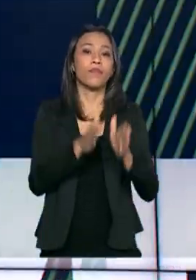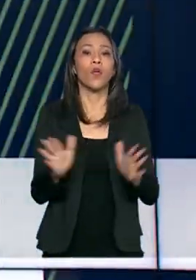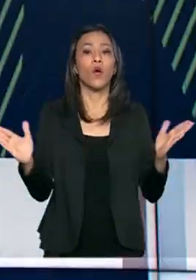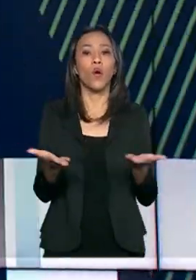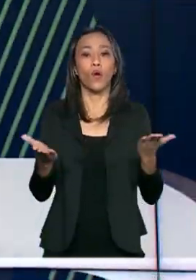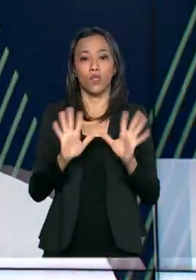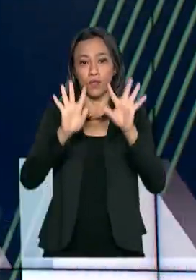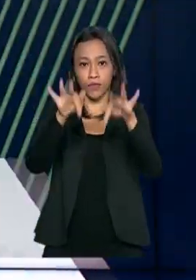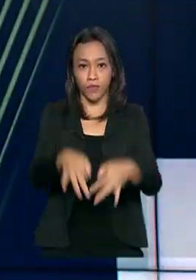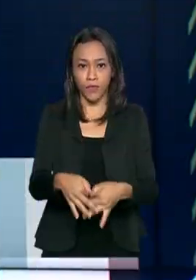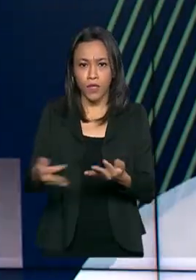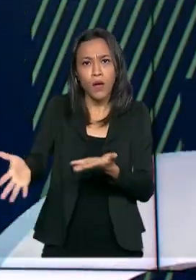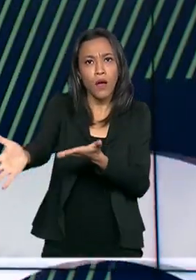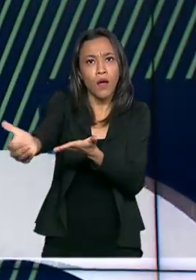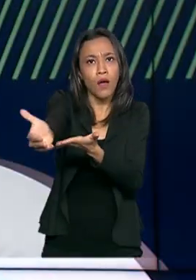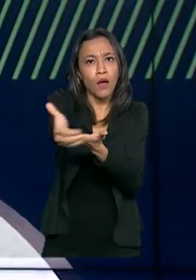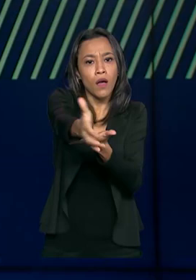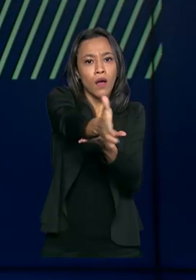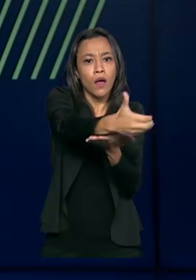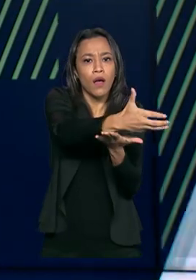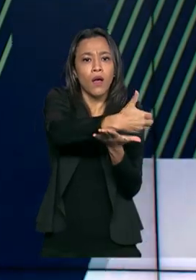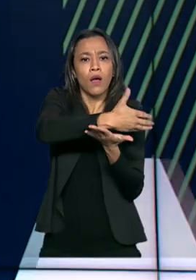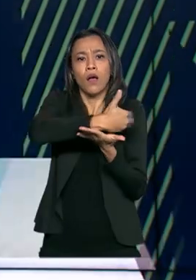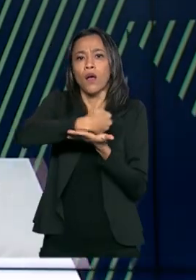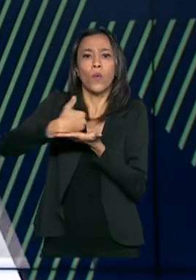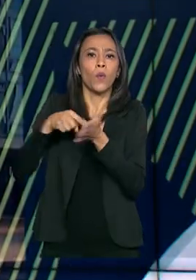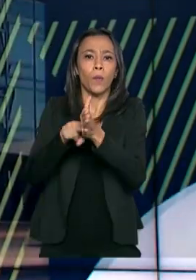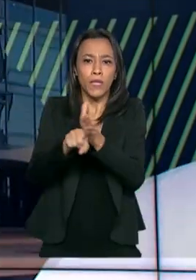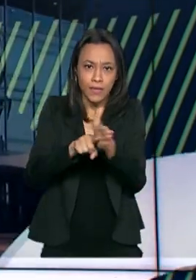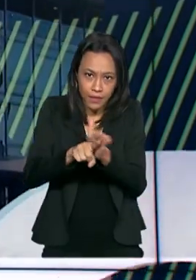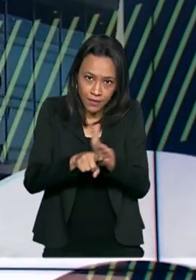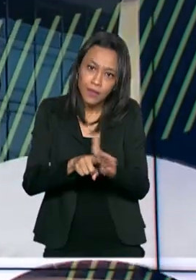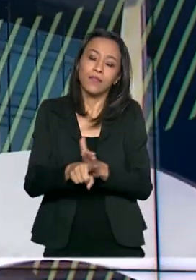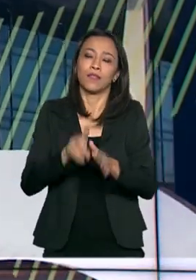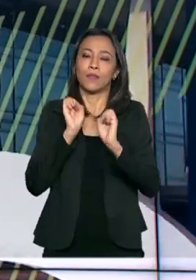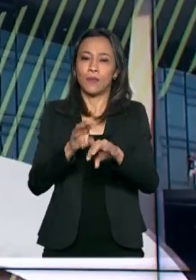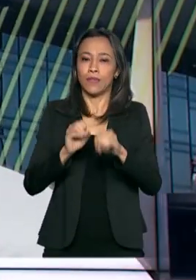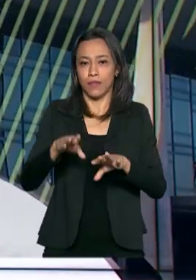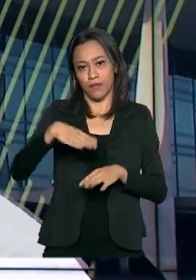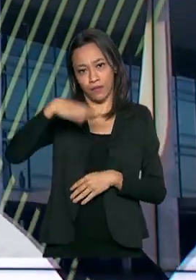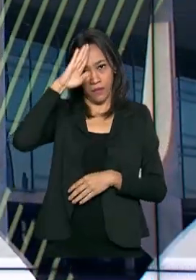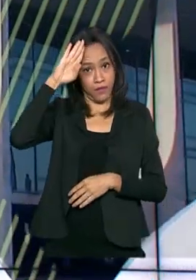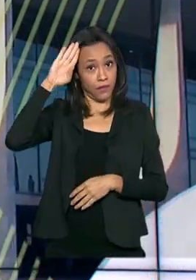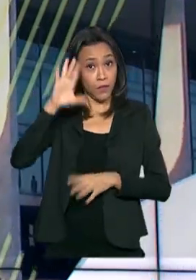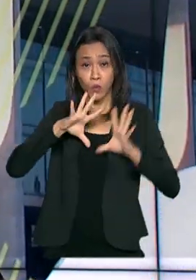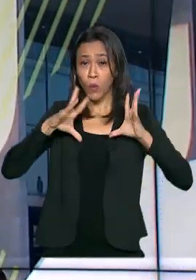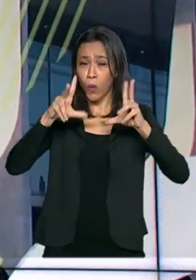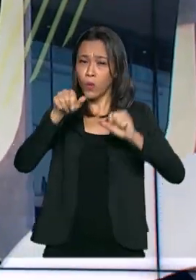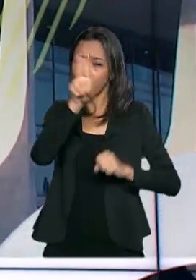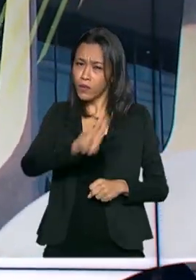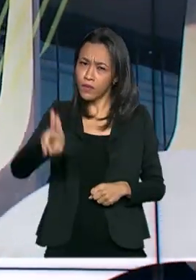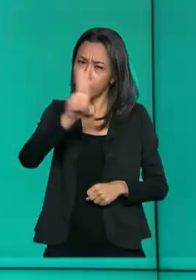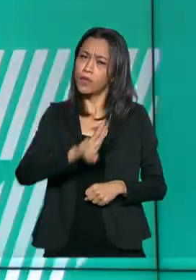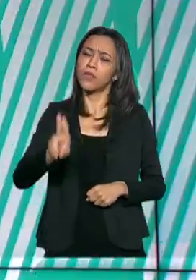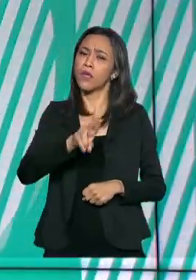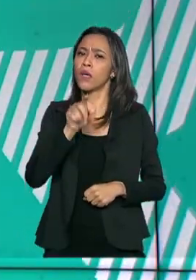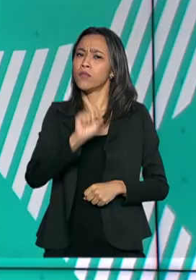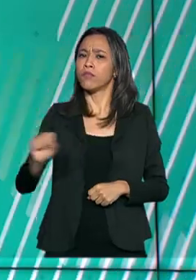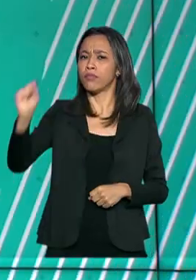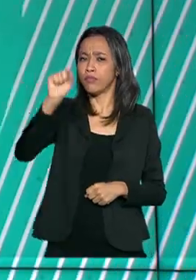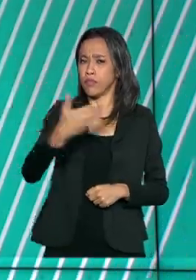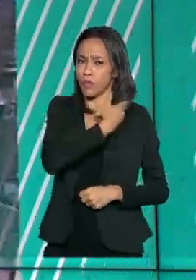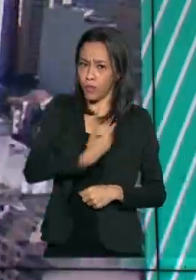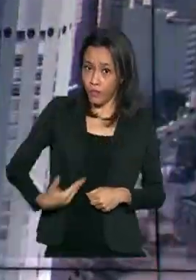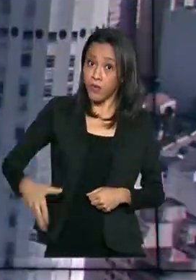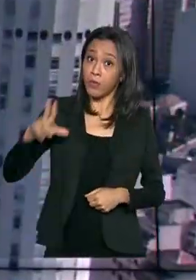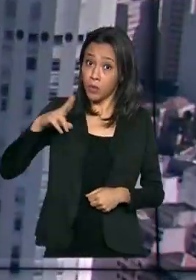o prazo para a coleta de dados do Censo da Educação Superior. Todas as instituições públicas e privadas devem declarar as